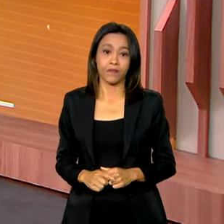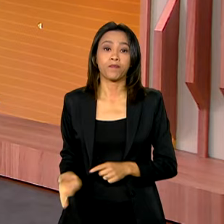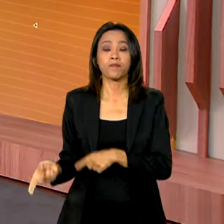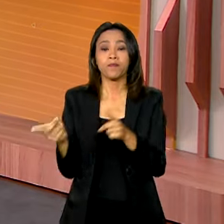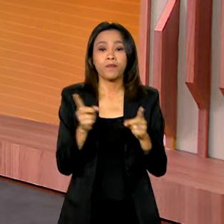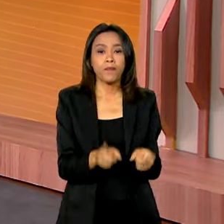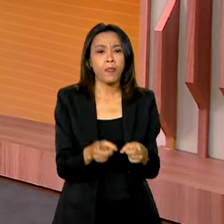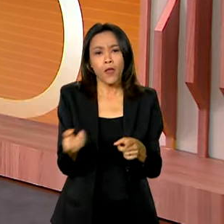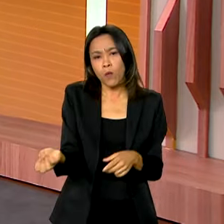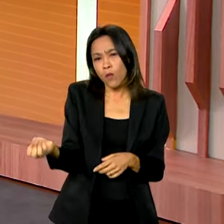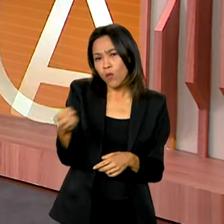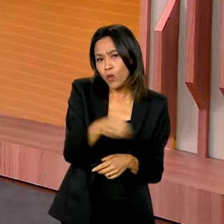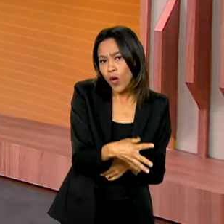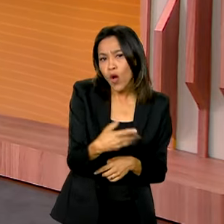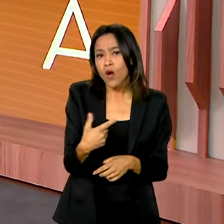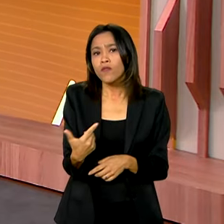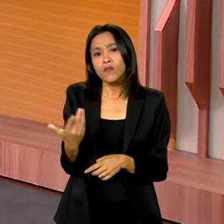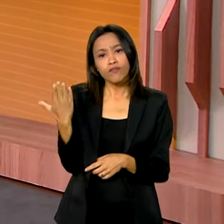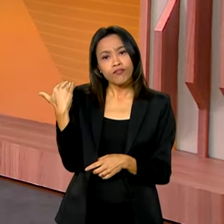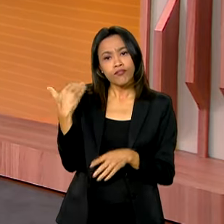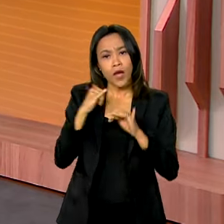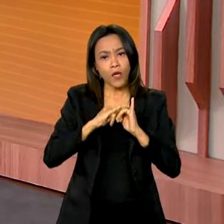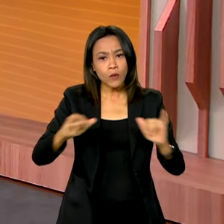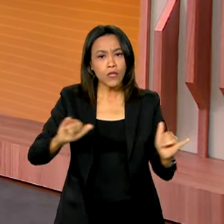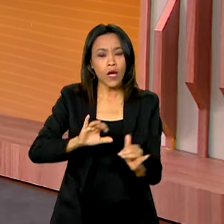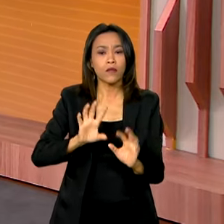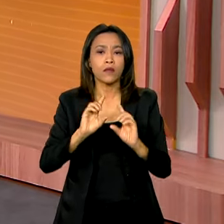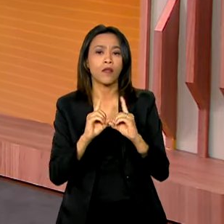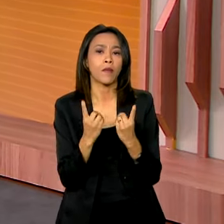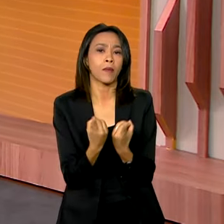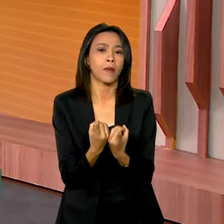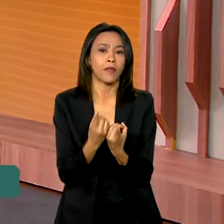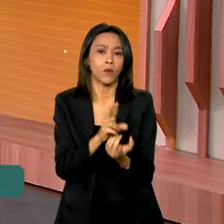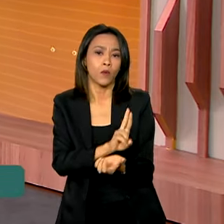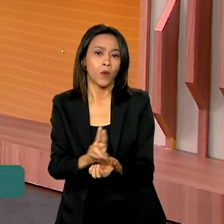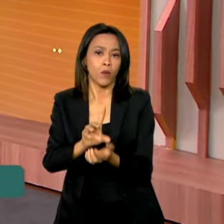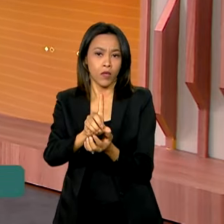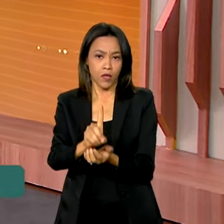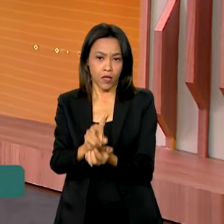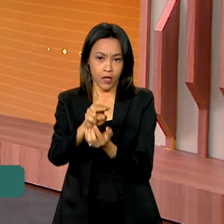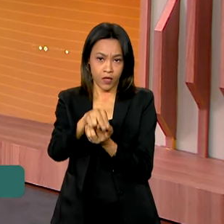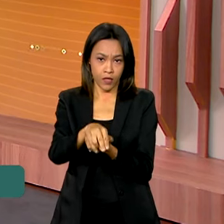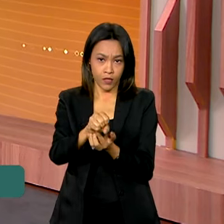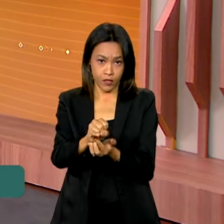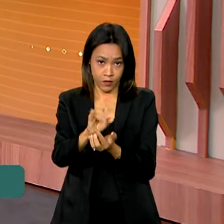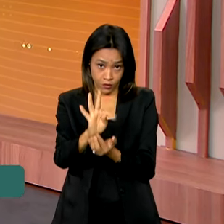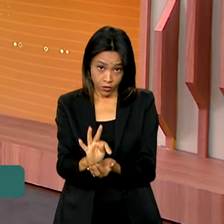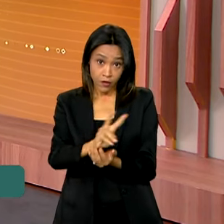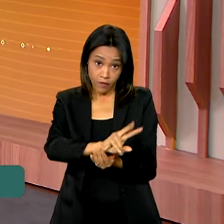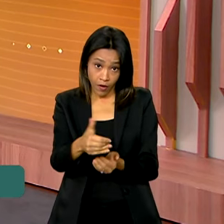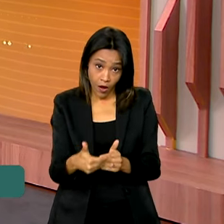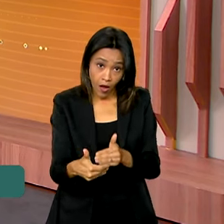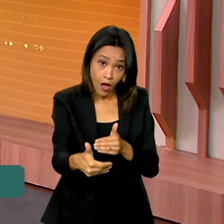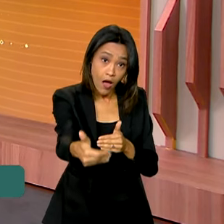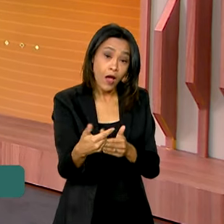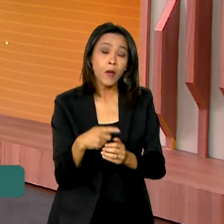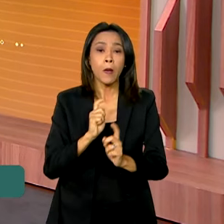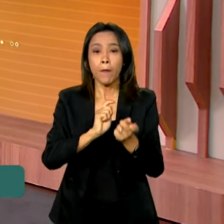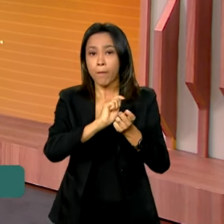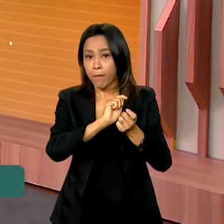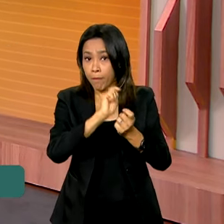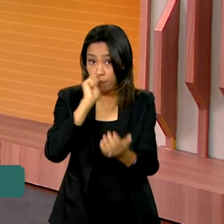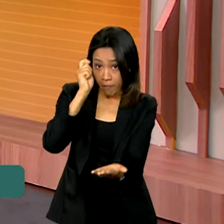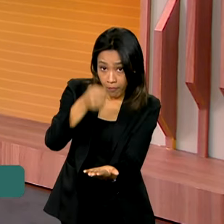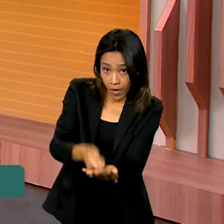Uma nova opção anunciada pelo DENIT, Departamento Nacional de Infraestrutura de Transporte, vai possibilitar o pagamento das multas